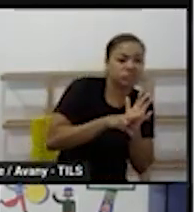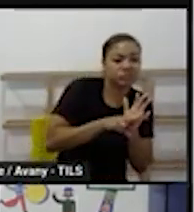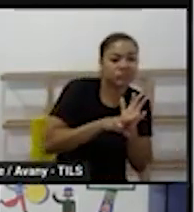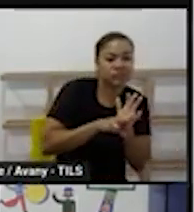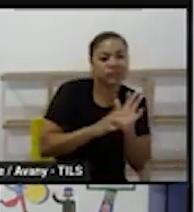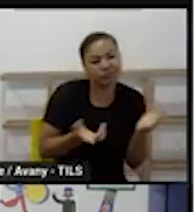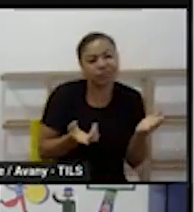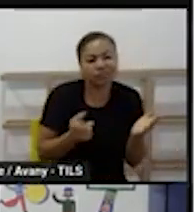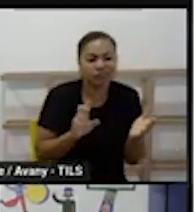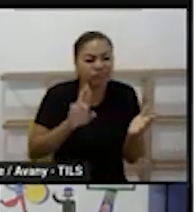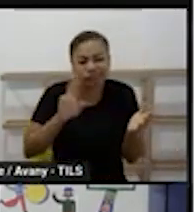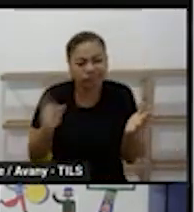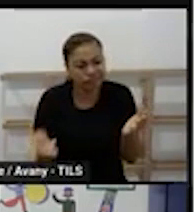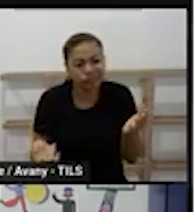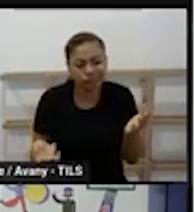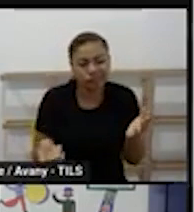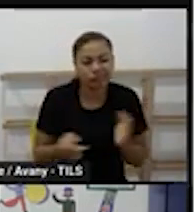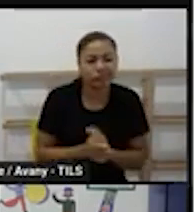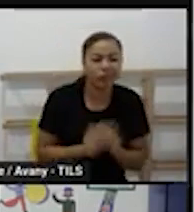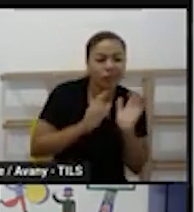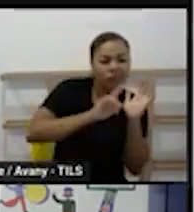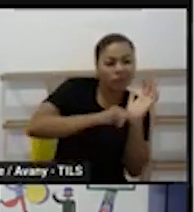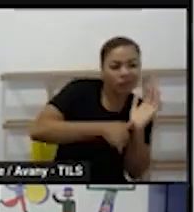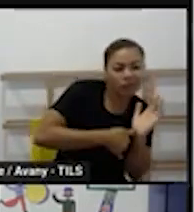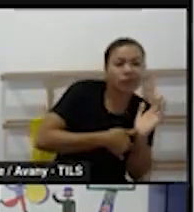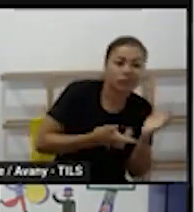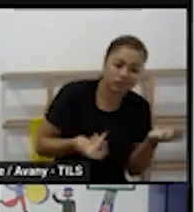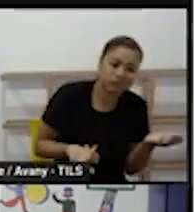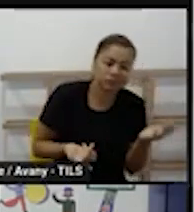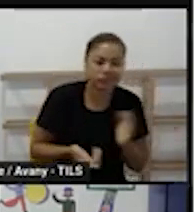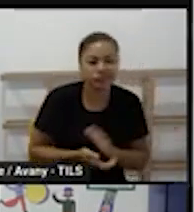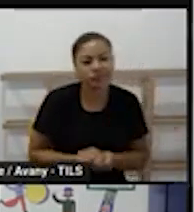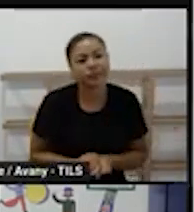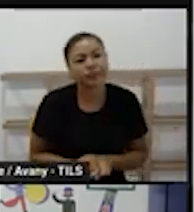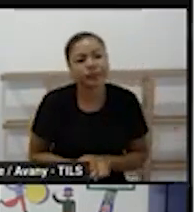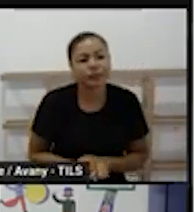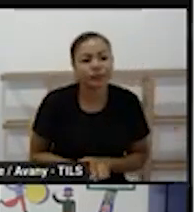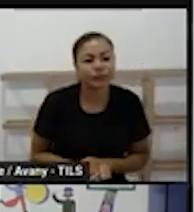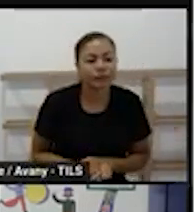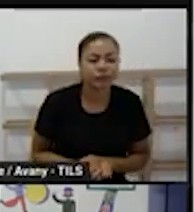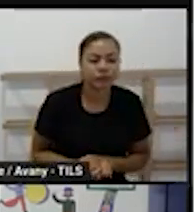rotina maior que precisa ser respeitada que precisa ser